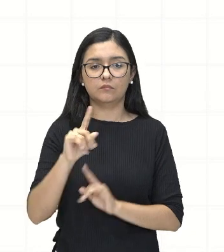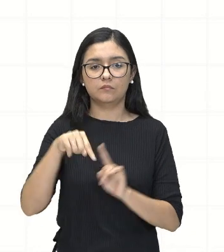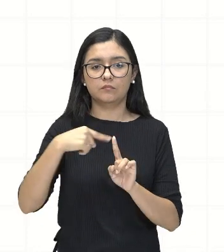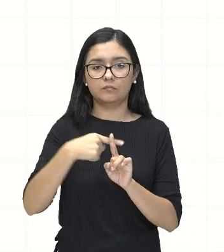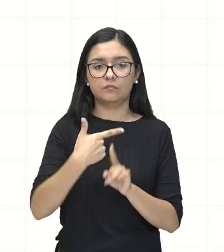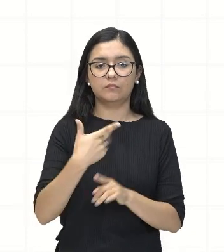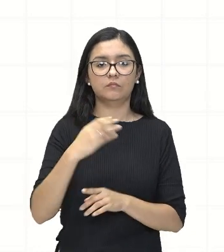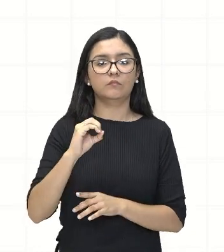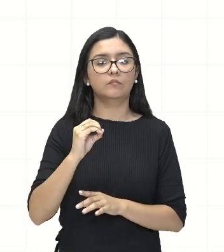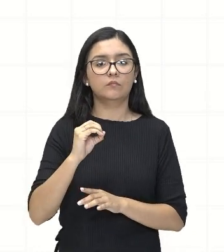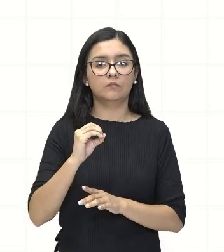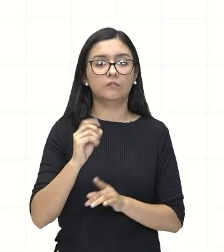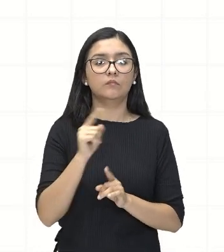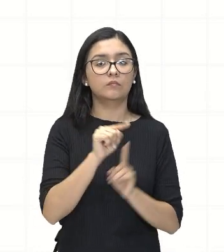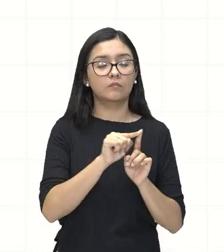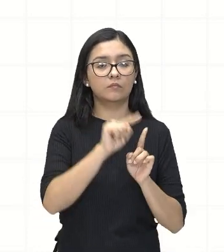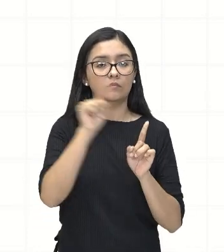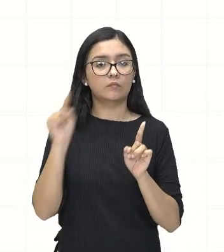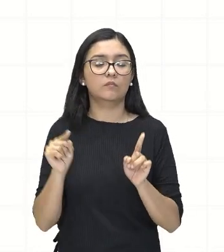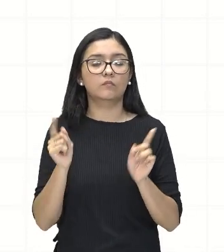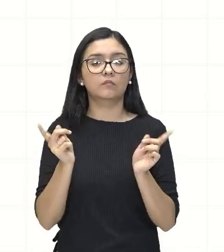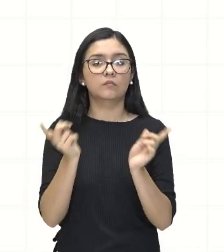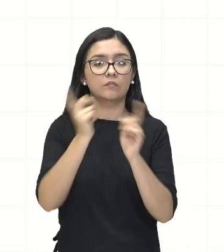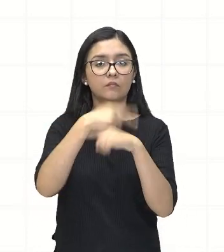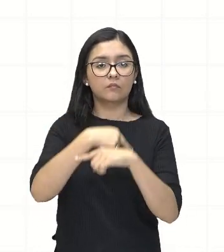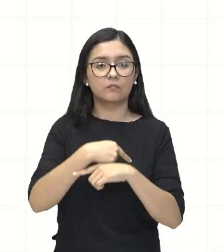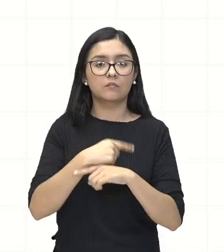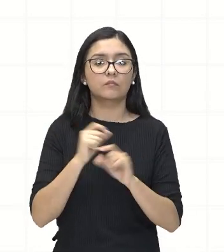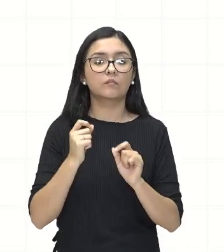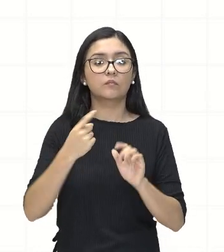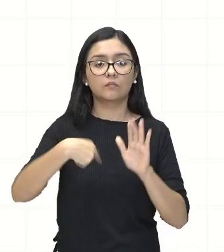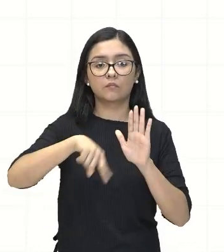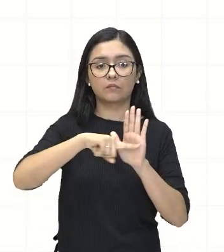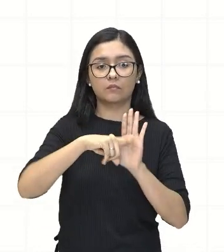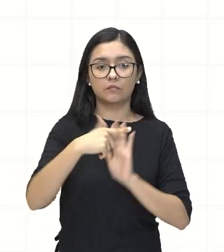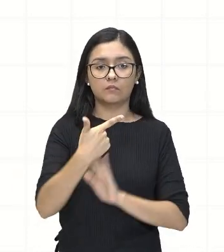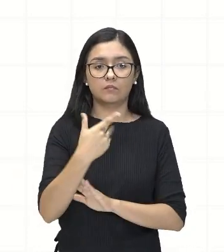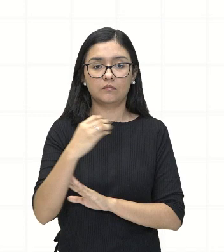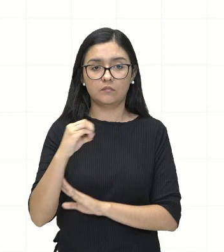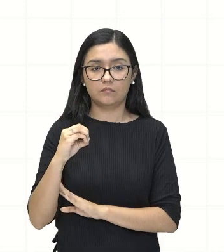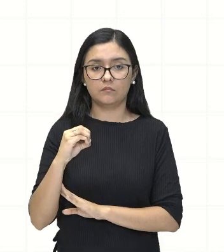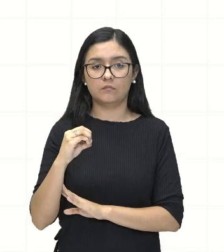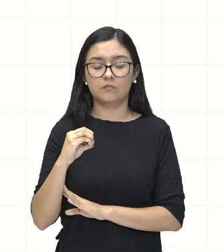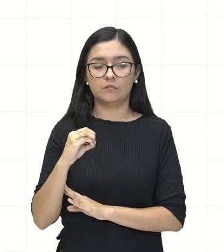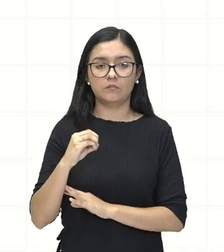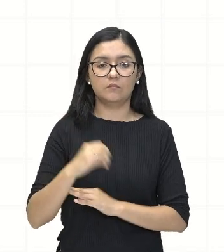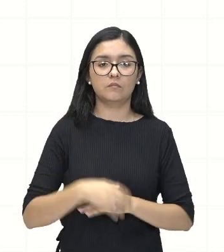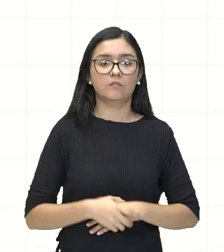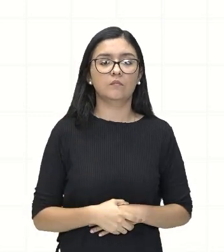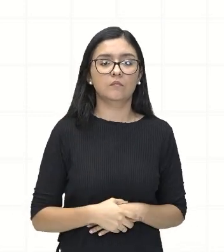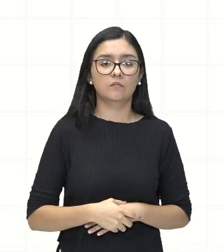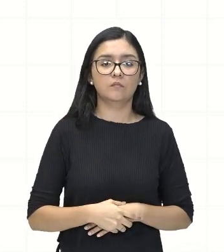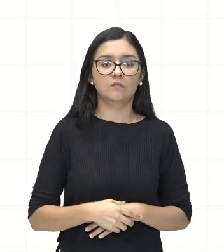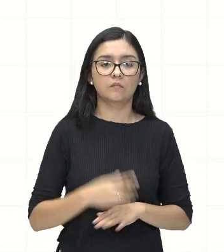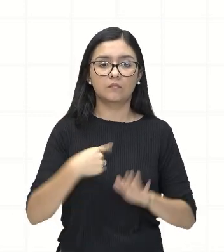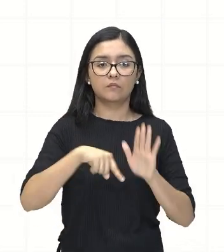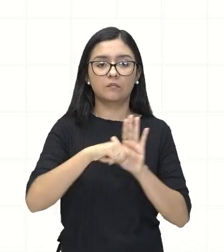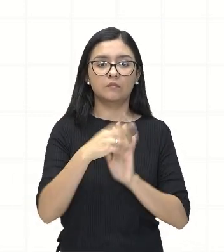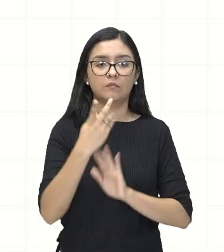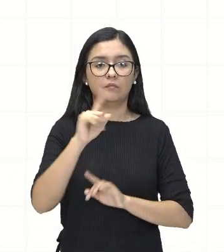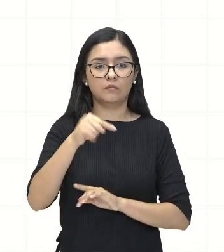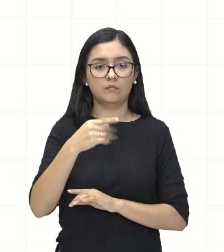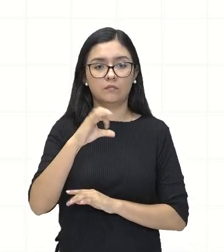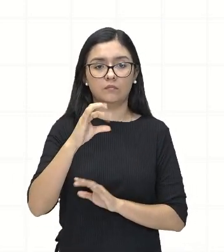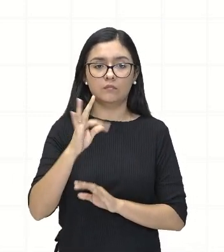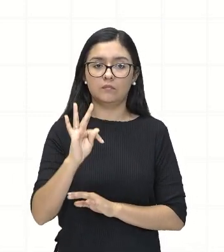esse 20 passa para o outro lado da equação, vai ficar a menos 20. Menos 4,9T